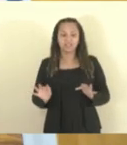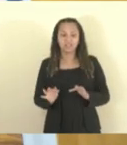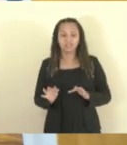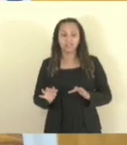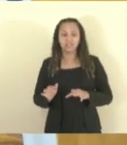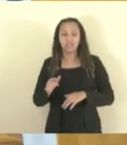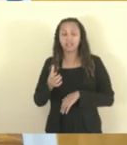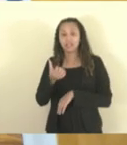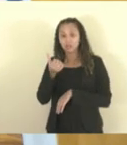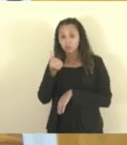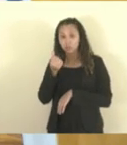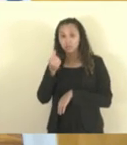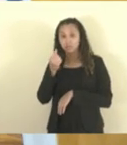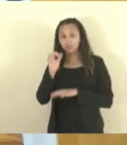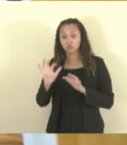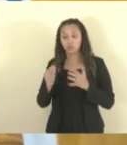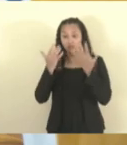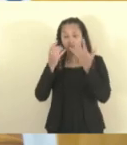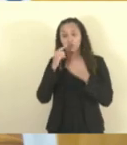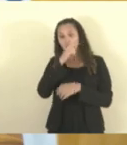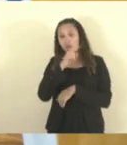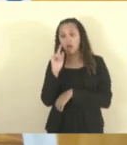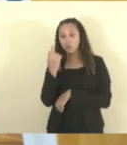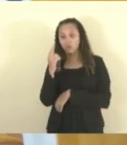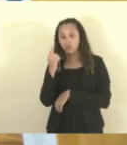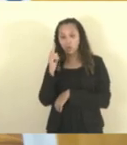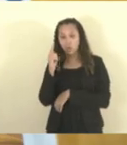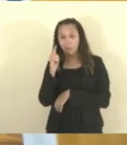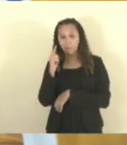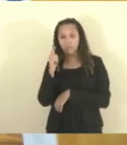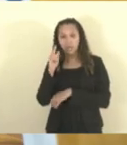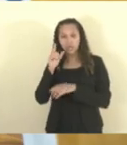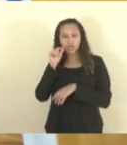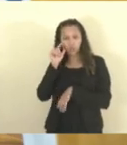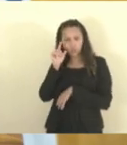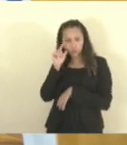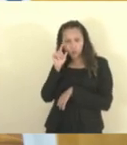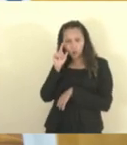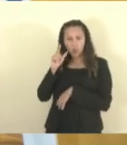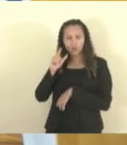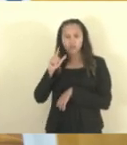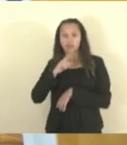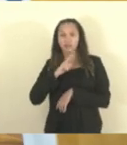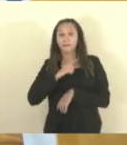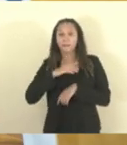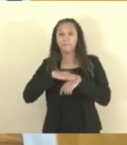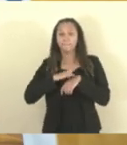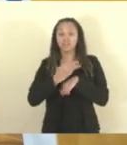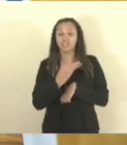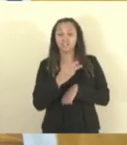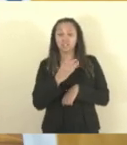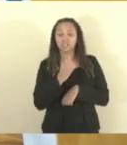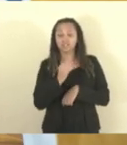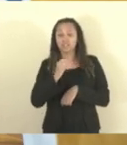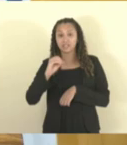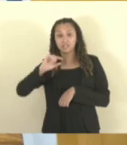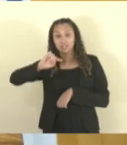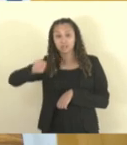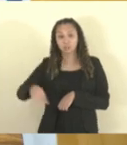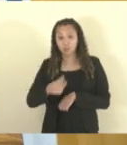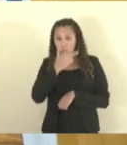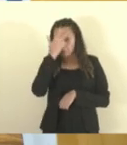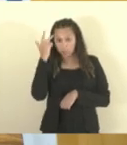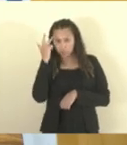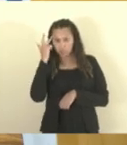Liquida Goiabeiras. Sucesso absoluto. Se passaram mais de 300 mil pessoas em cinco dias de evento.